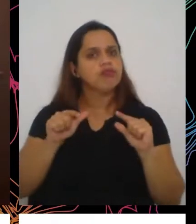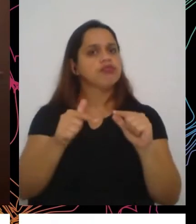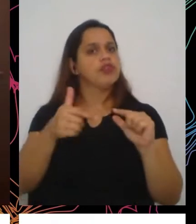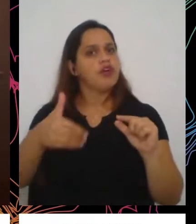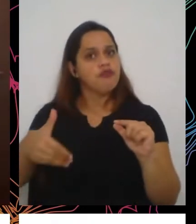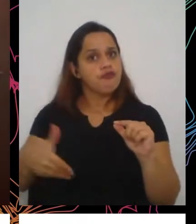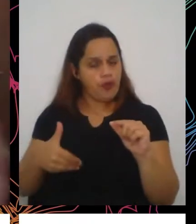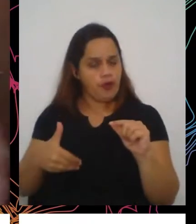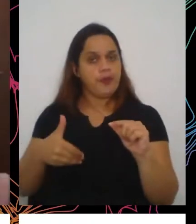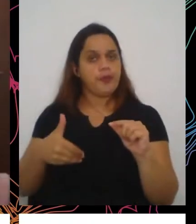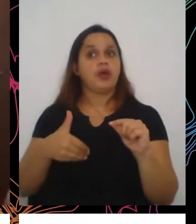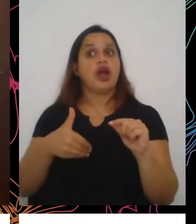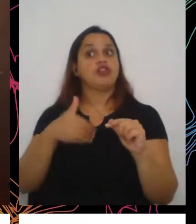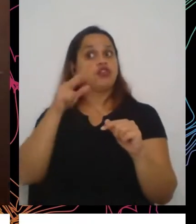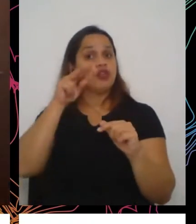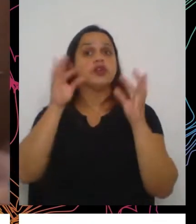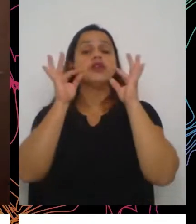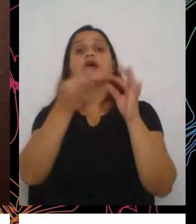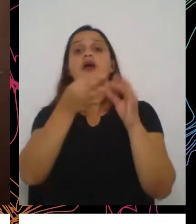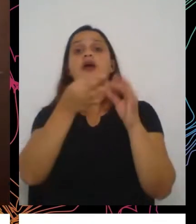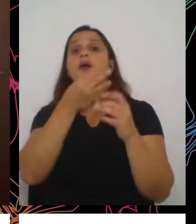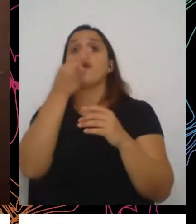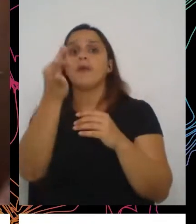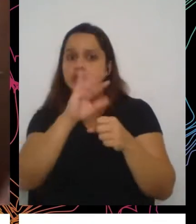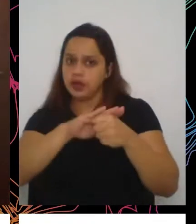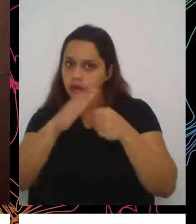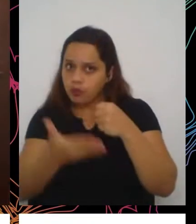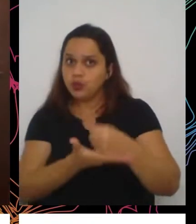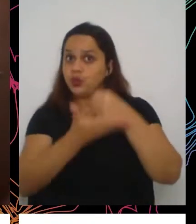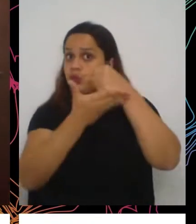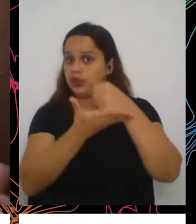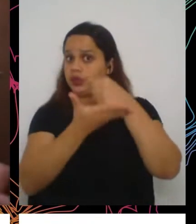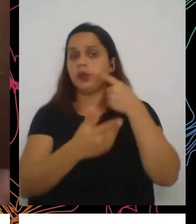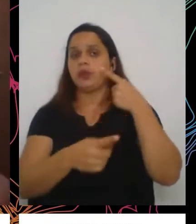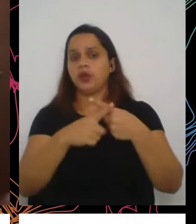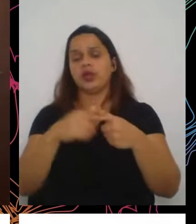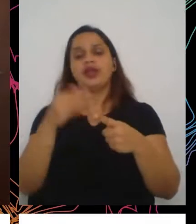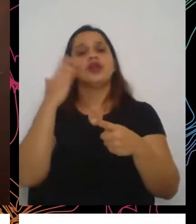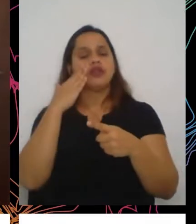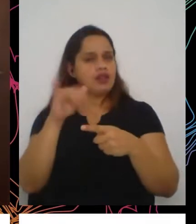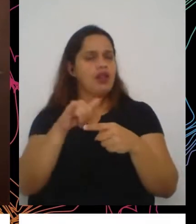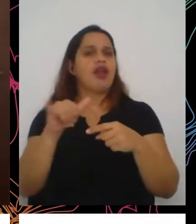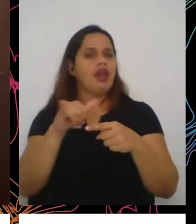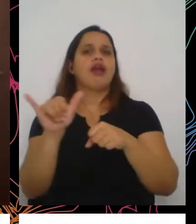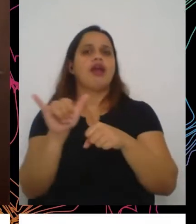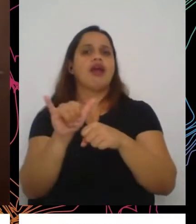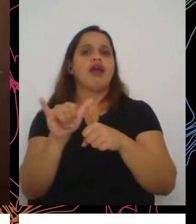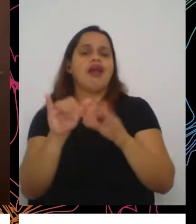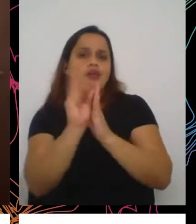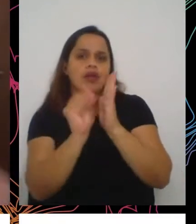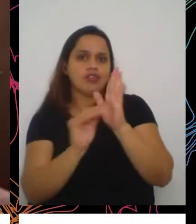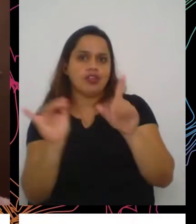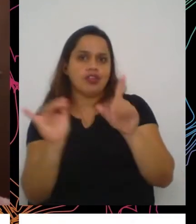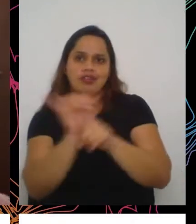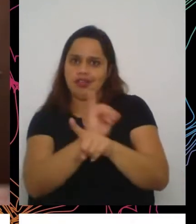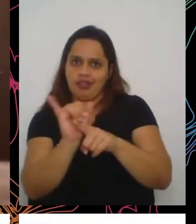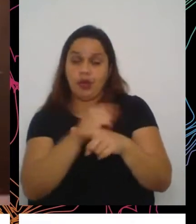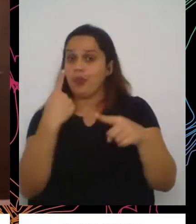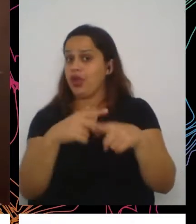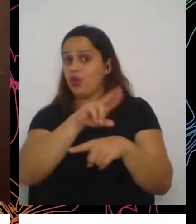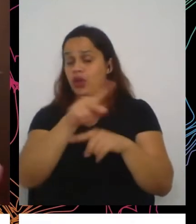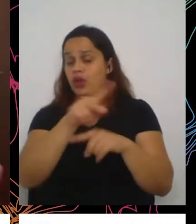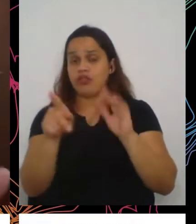sustentável. Essa eu sei que é uma agenda estratégica para o Instituto Etos, que a gente não trate somente com ações pontuais e